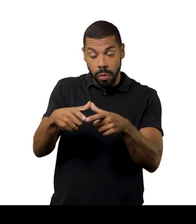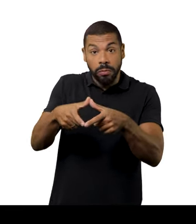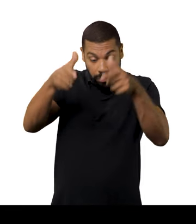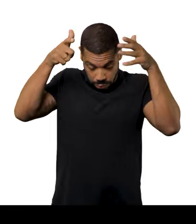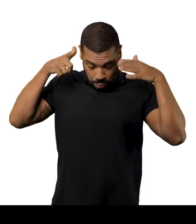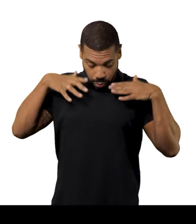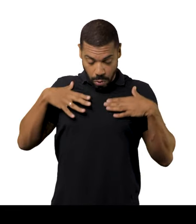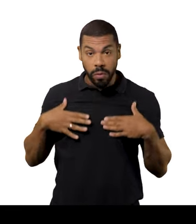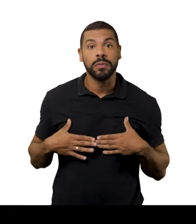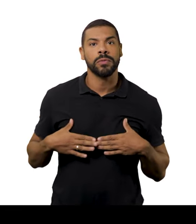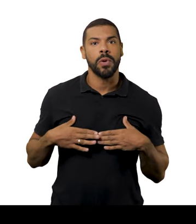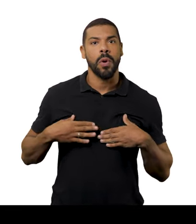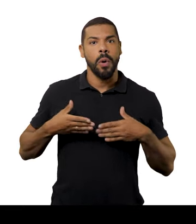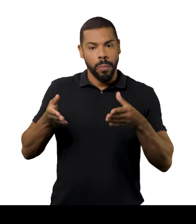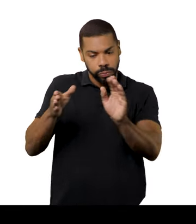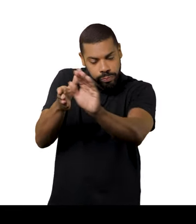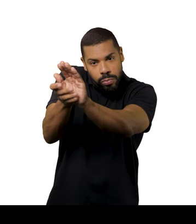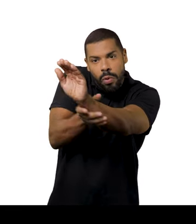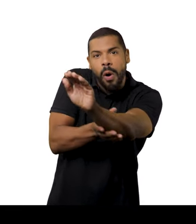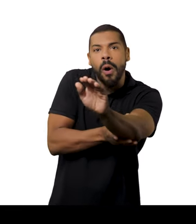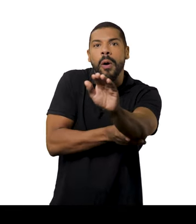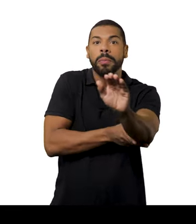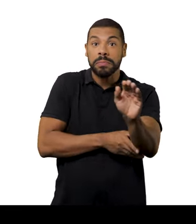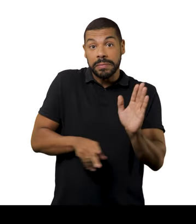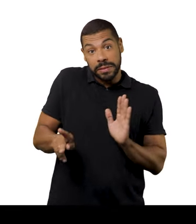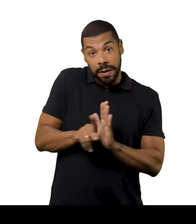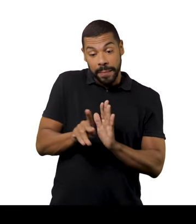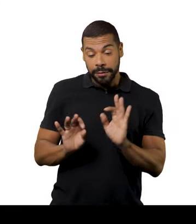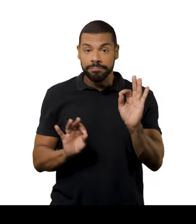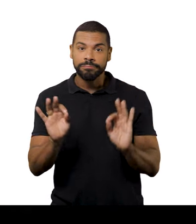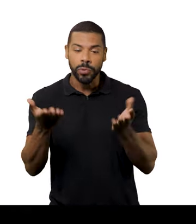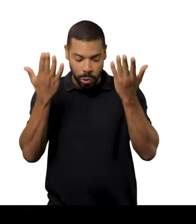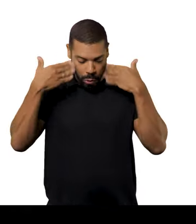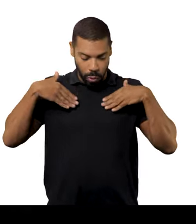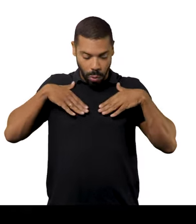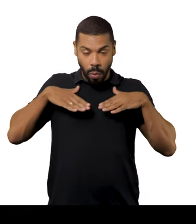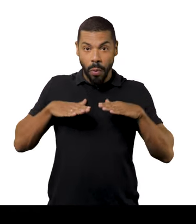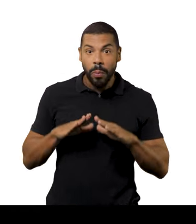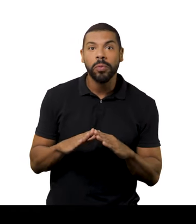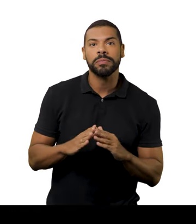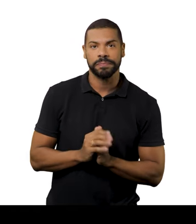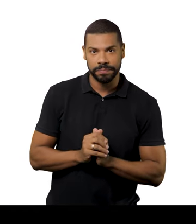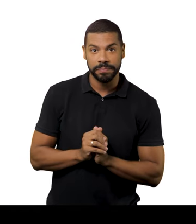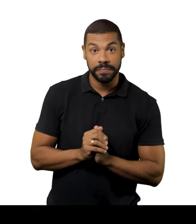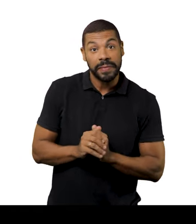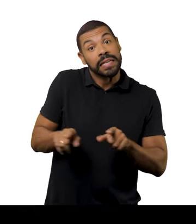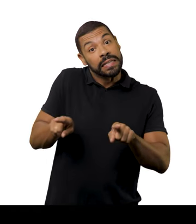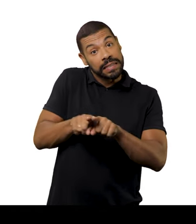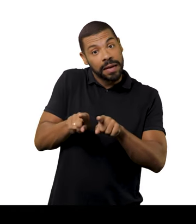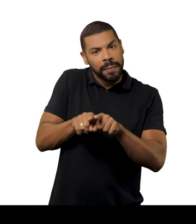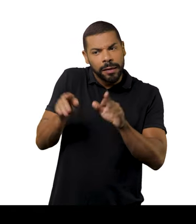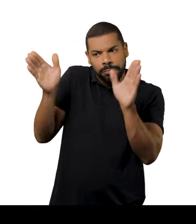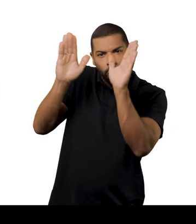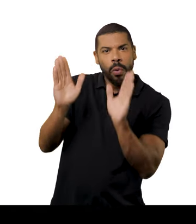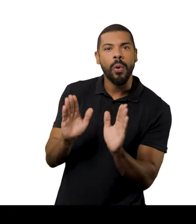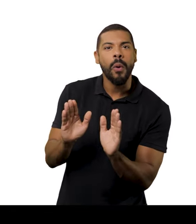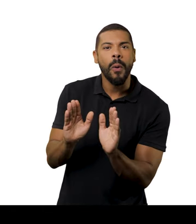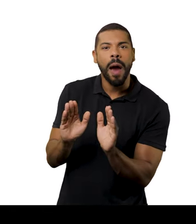com dois fundos. uma roupa que ela realmente, ela se estrutura no corpo. E tem essa